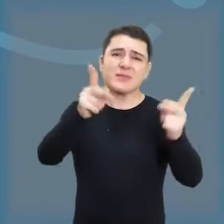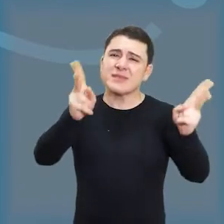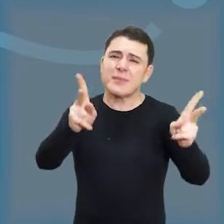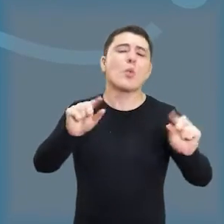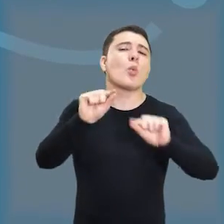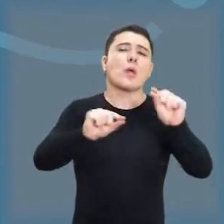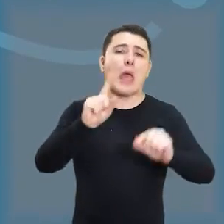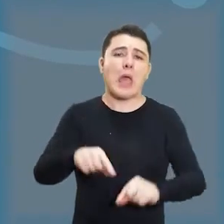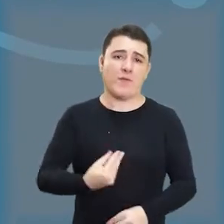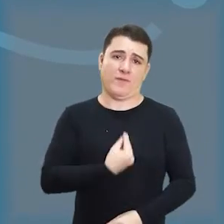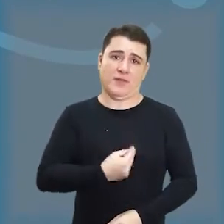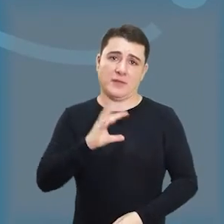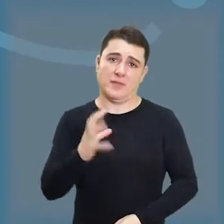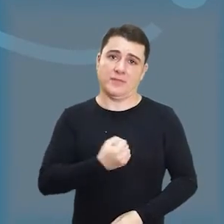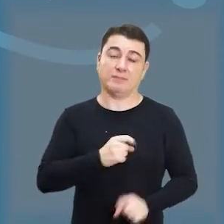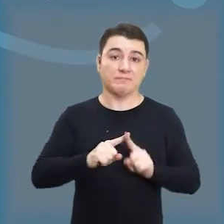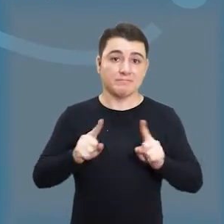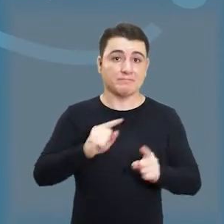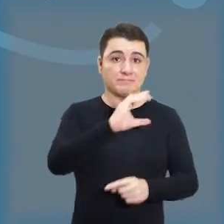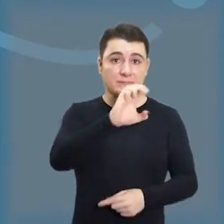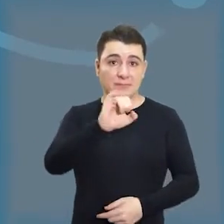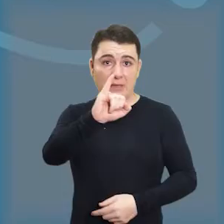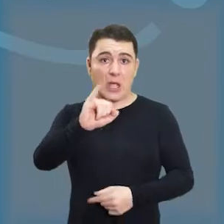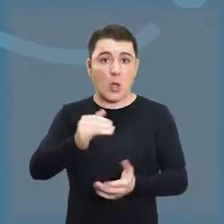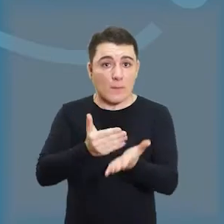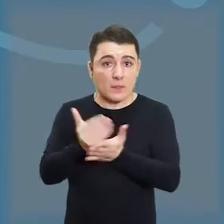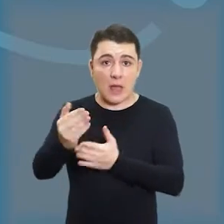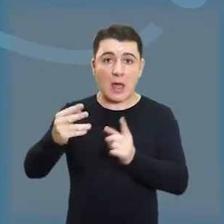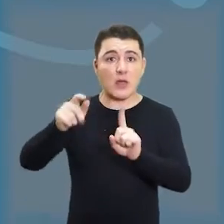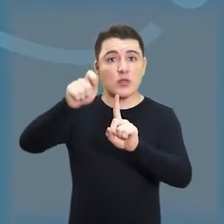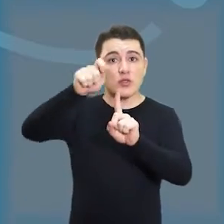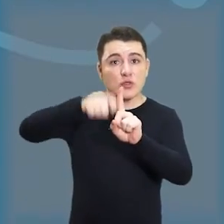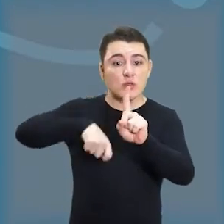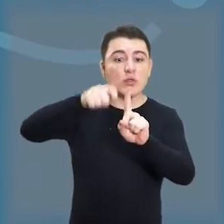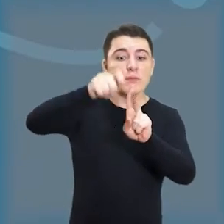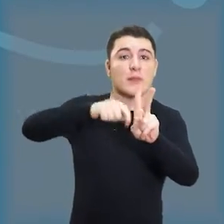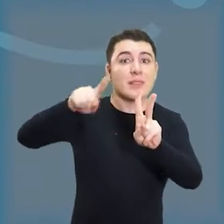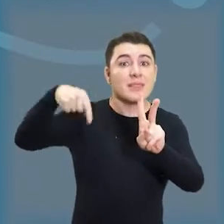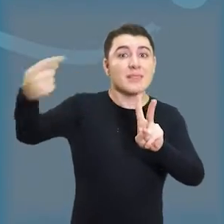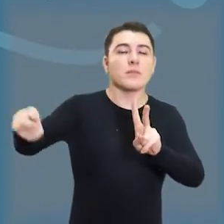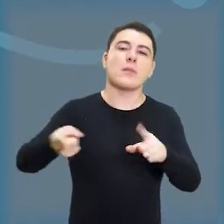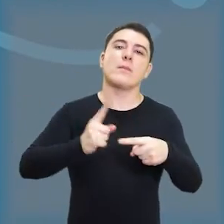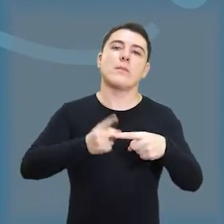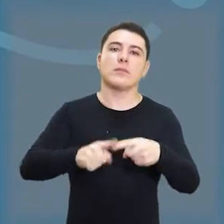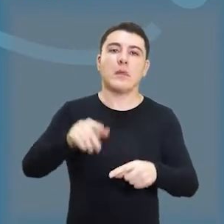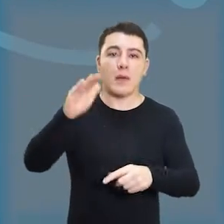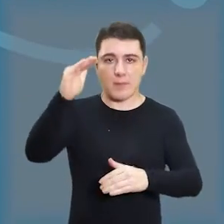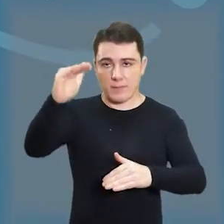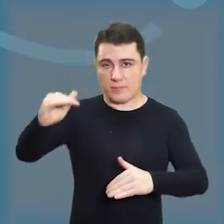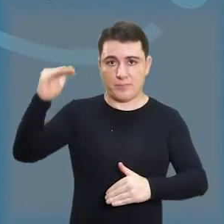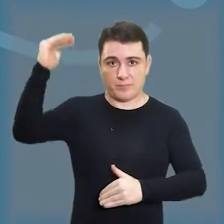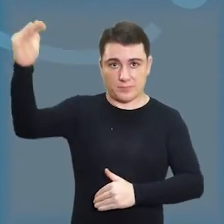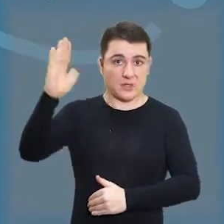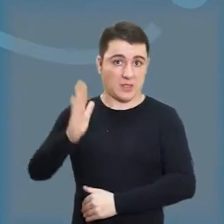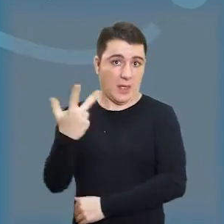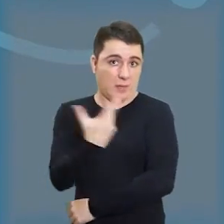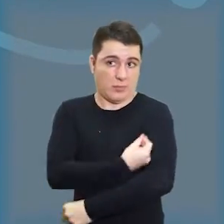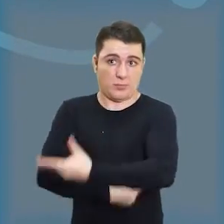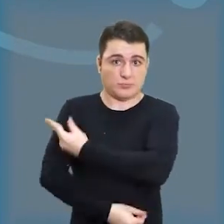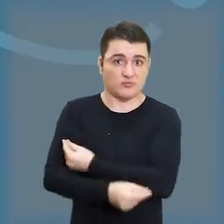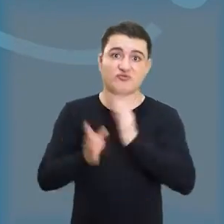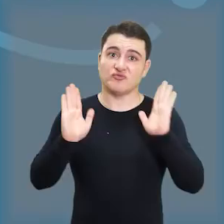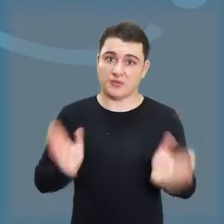sempre é e sempre foi salvar vidas, por isso essa SEI começa só daqui a dois meses, quando toda a população adulta já estará